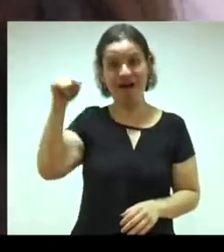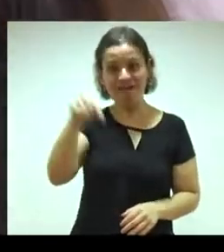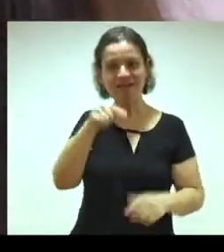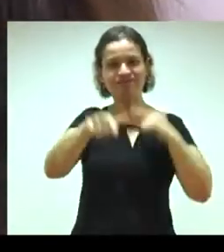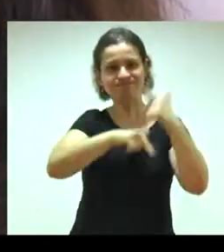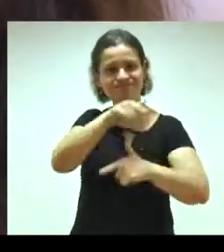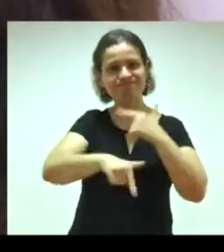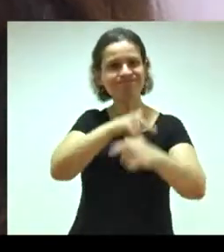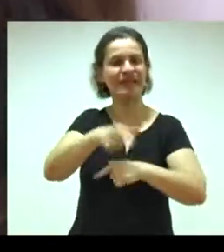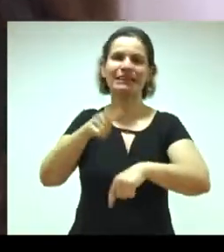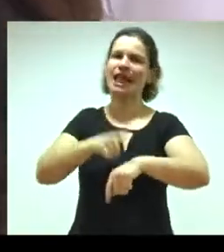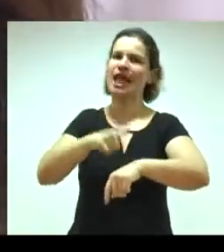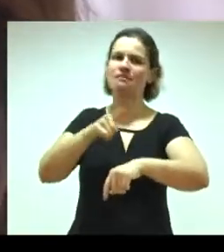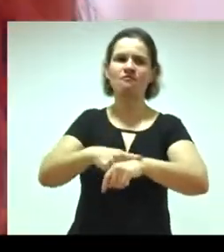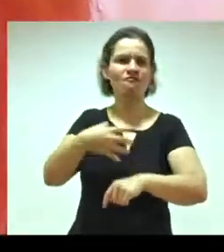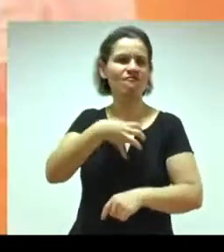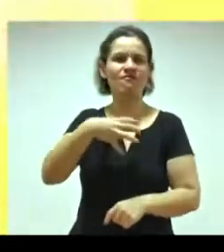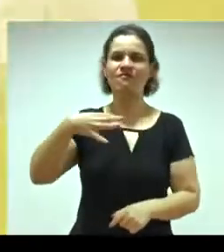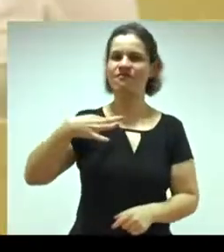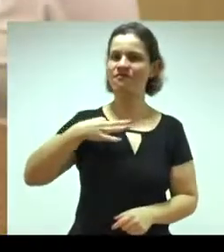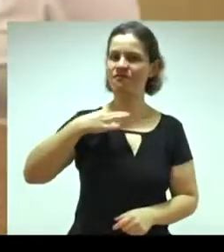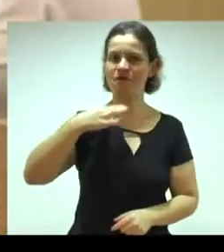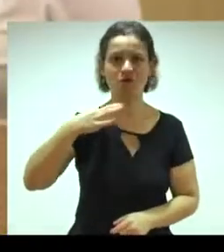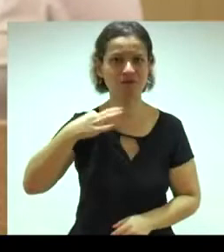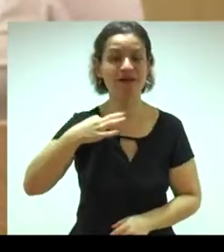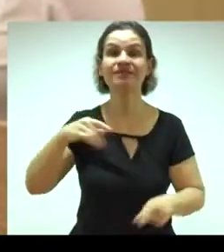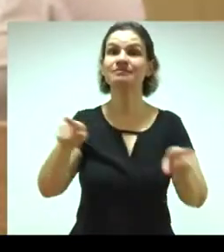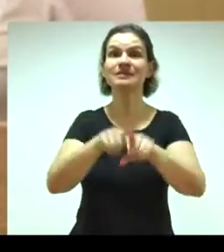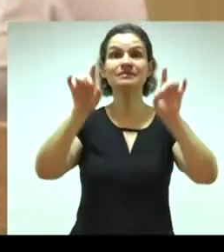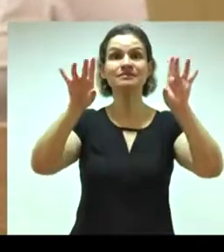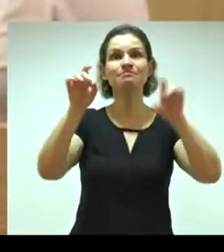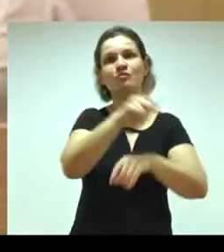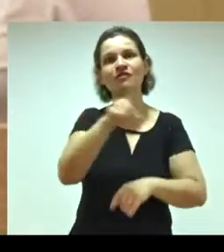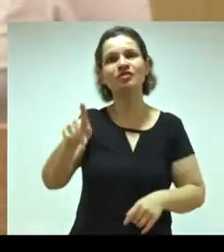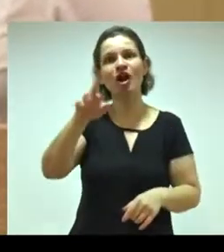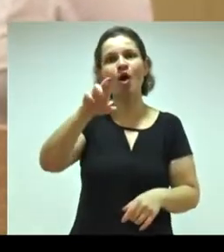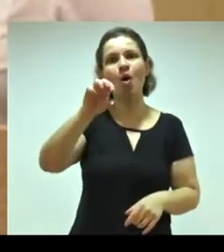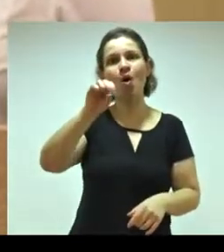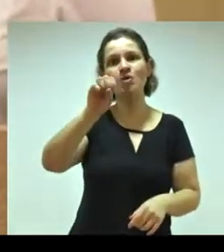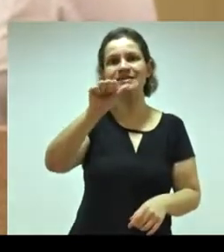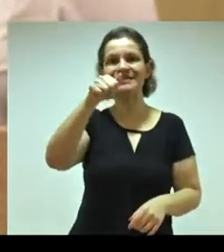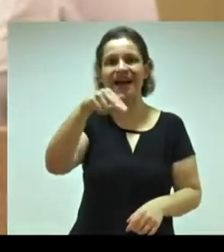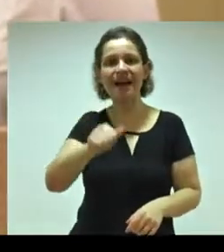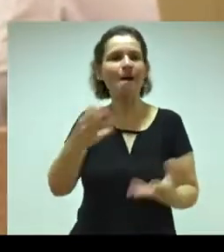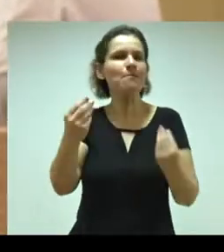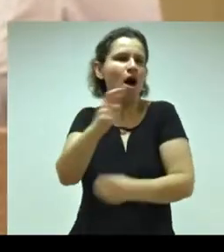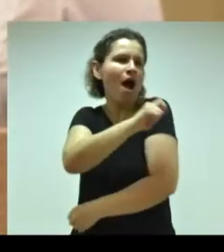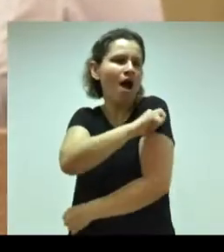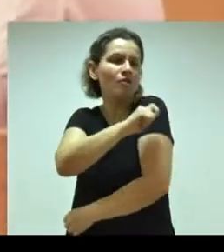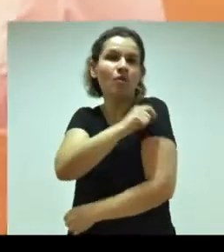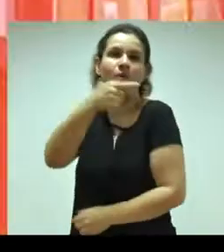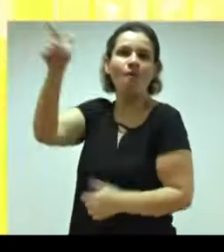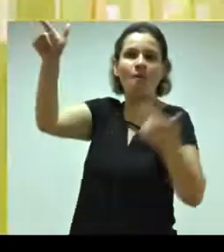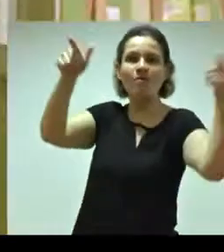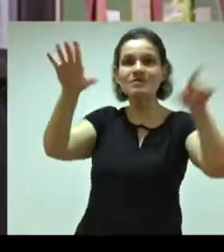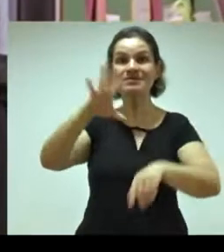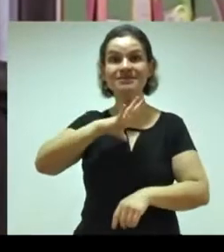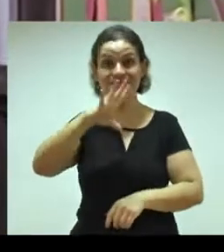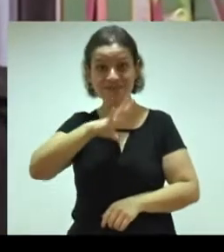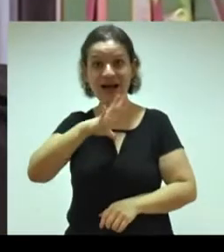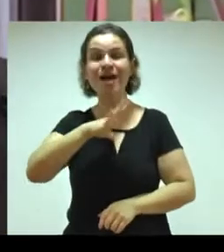atuaram durante todo esse tempo, de forma voluntária, e especialmente a professora Rosana Poçobol. Muitos alunos de outras cidades